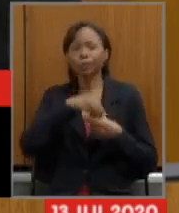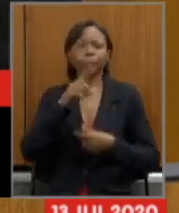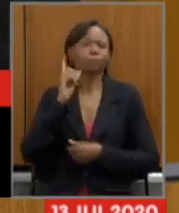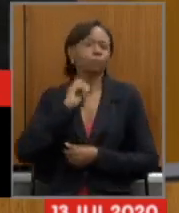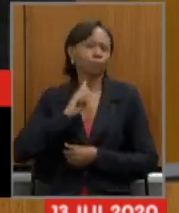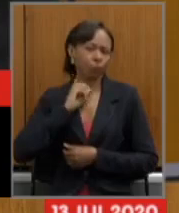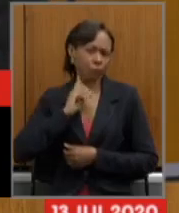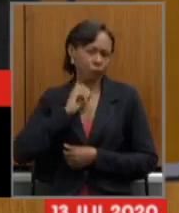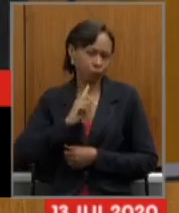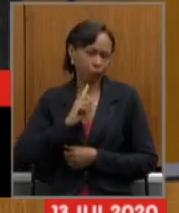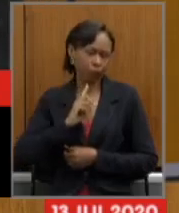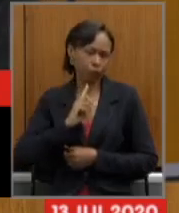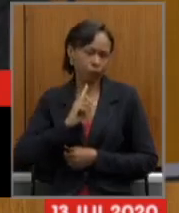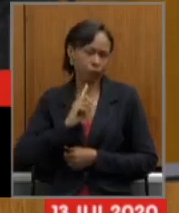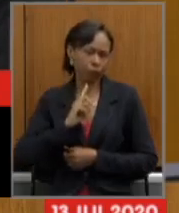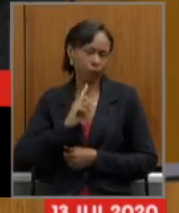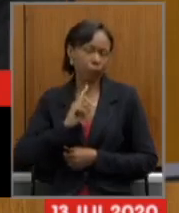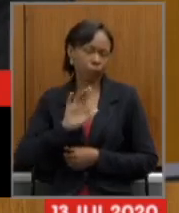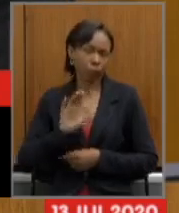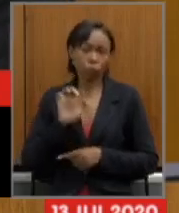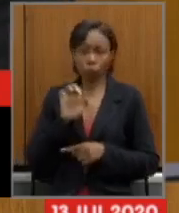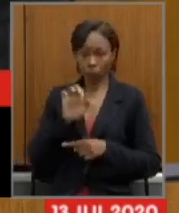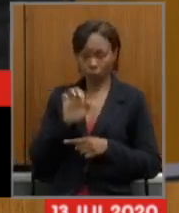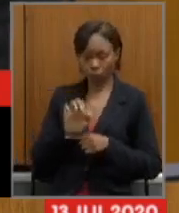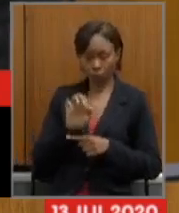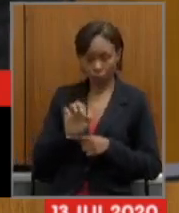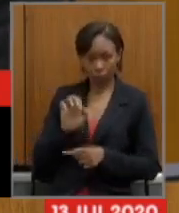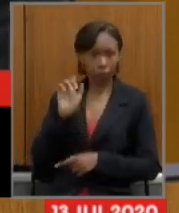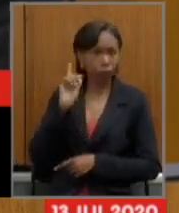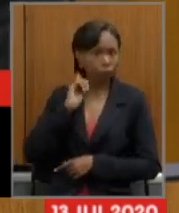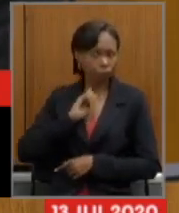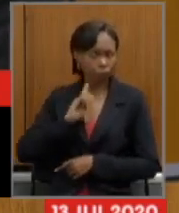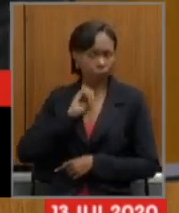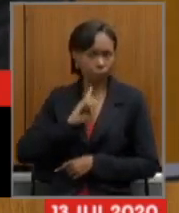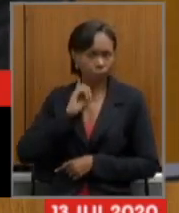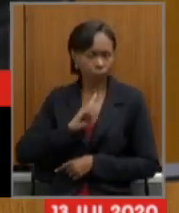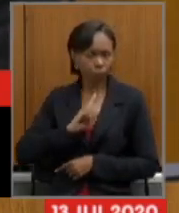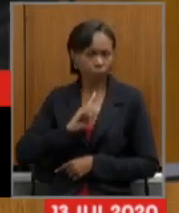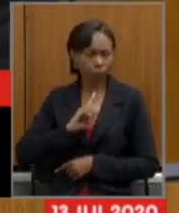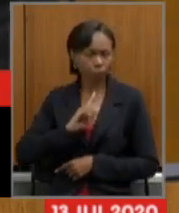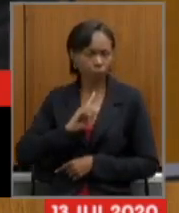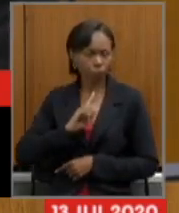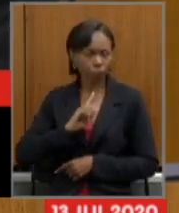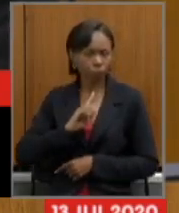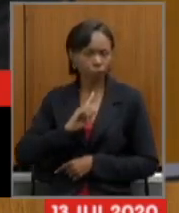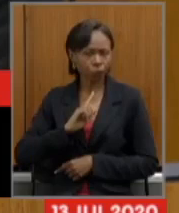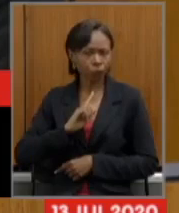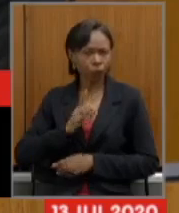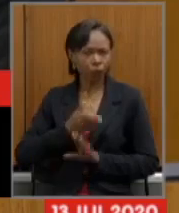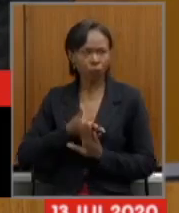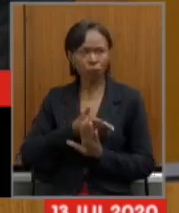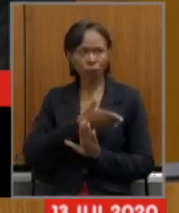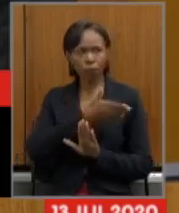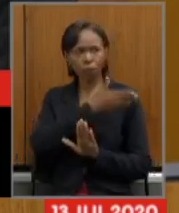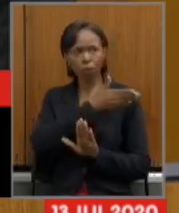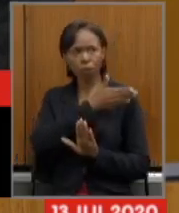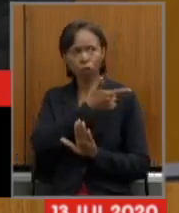Bem, o Estado de Minas, desde 2014,